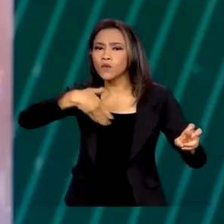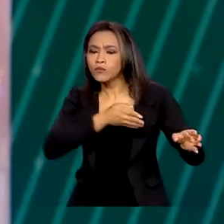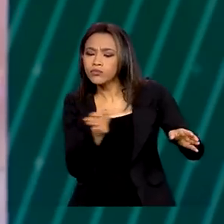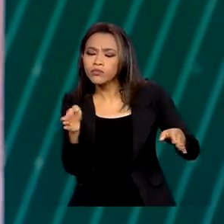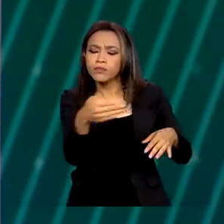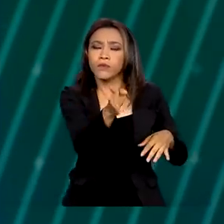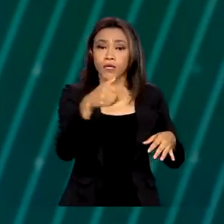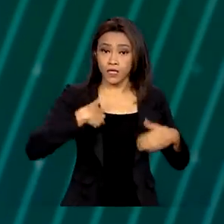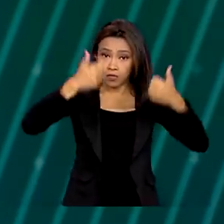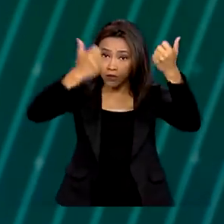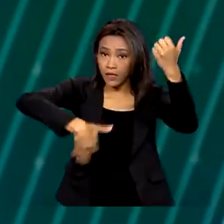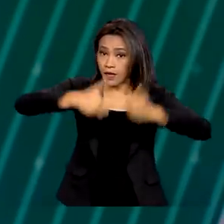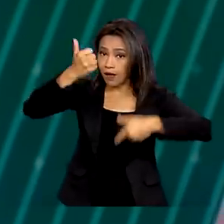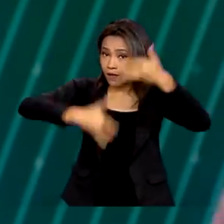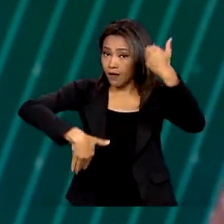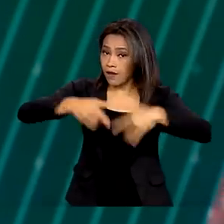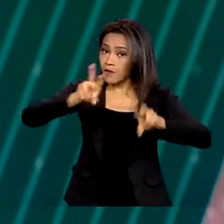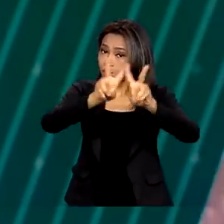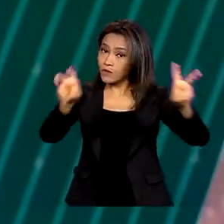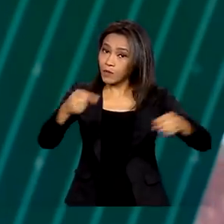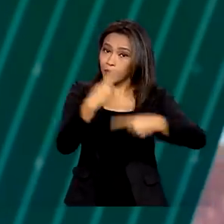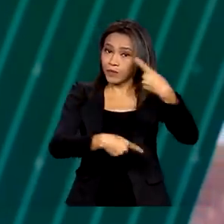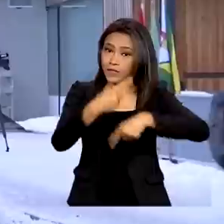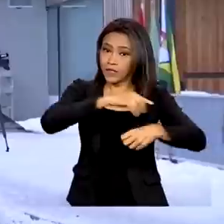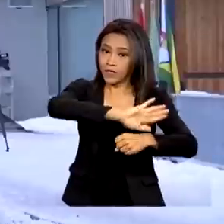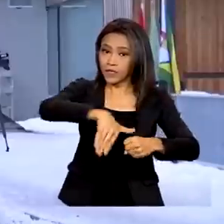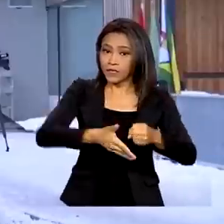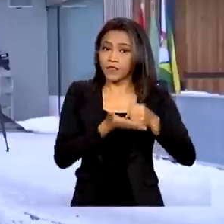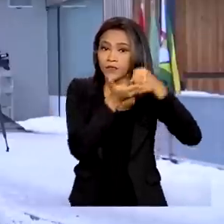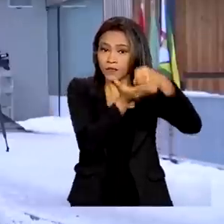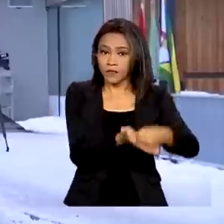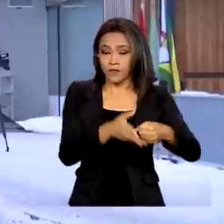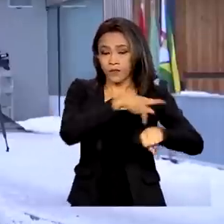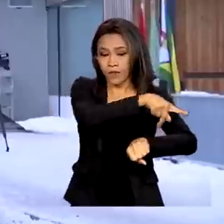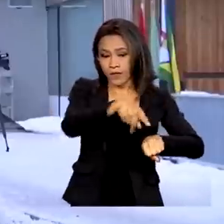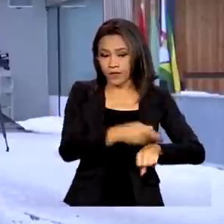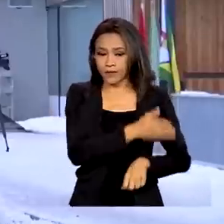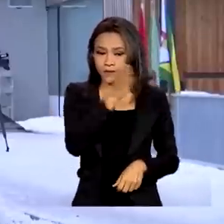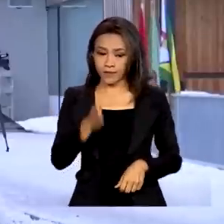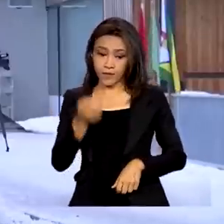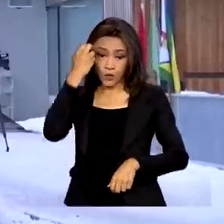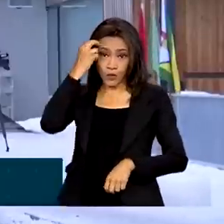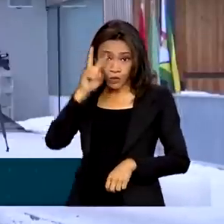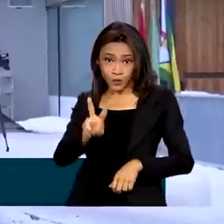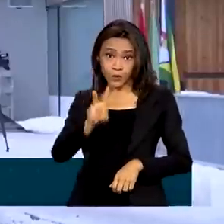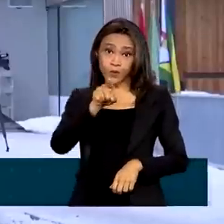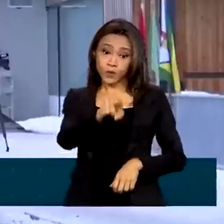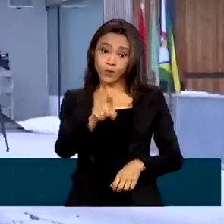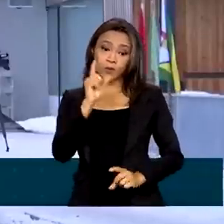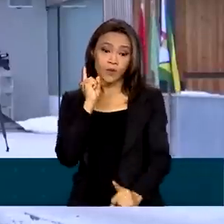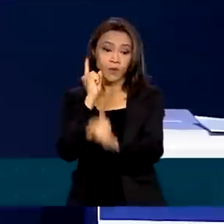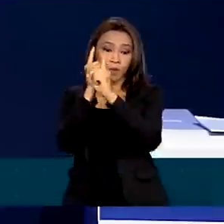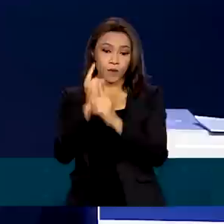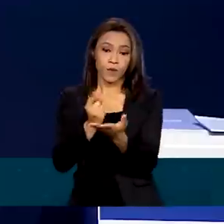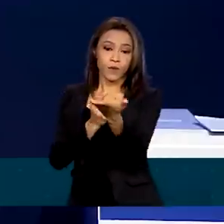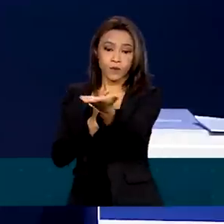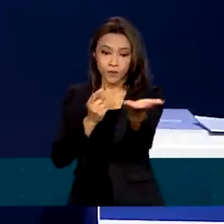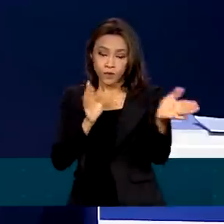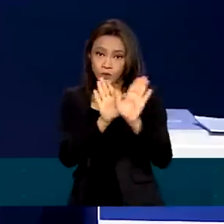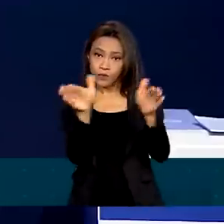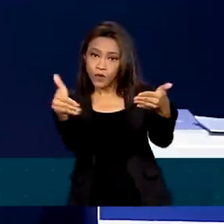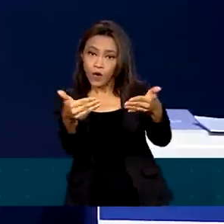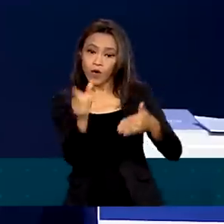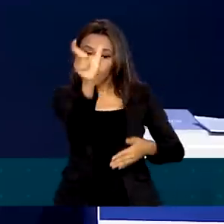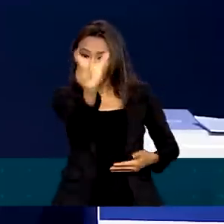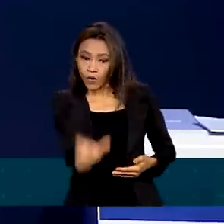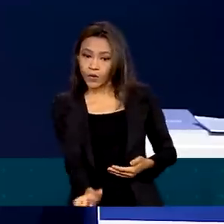para um desenvolvimento sustentável ao país. No segundo dia de atividades do Fórum Econômico Mundial, o ministro